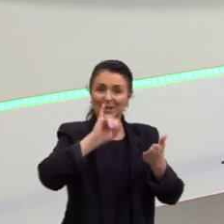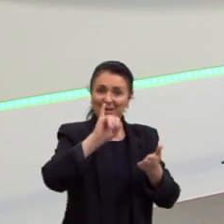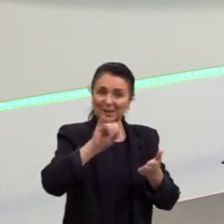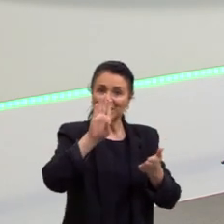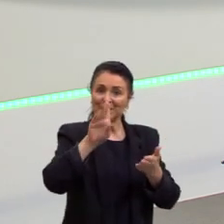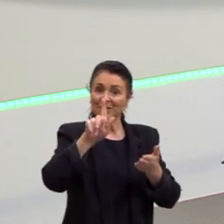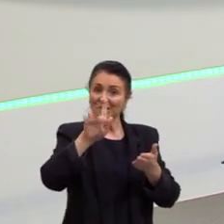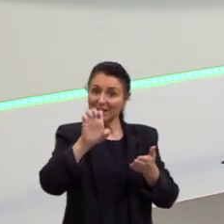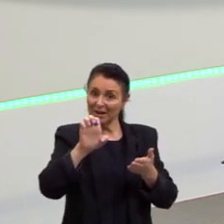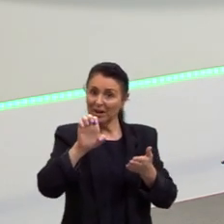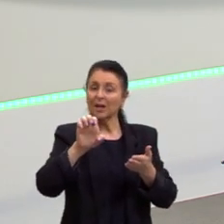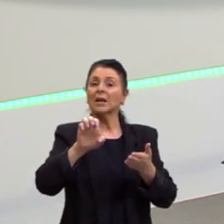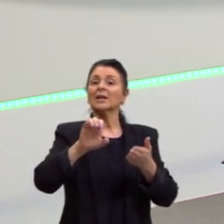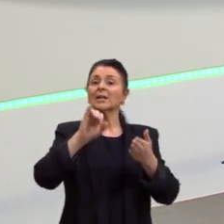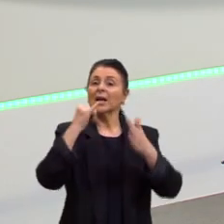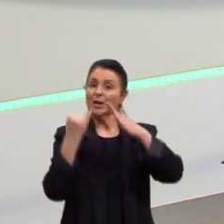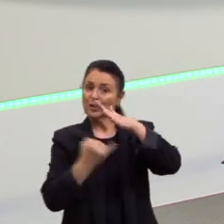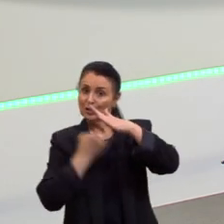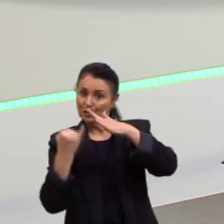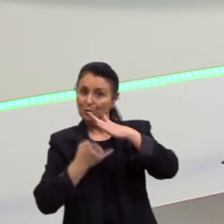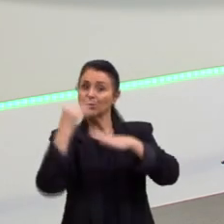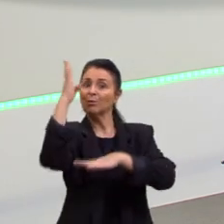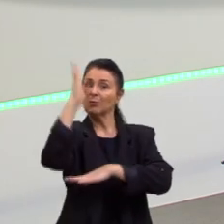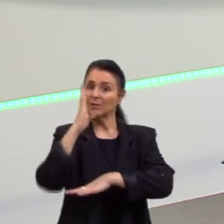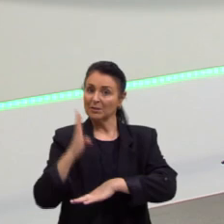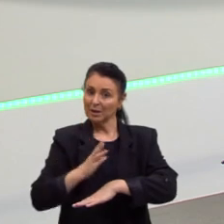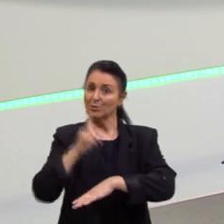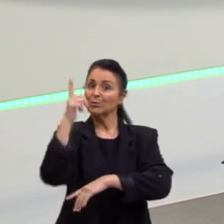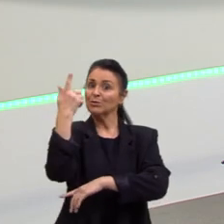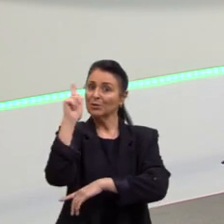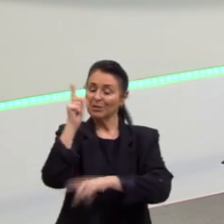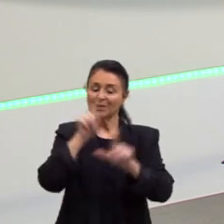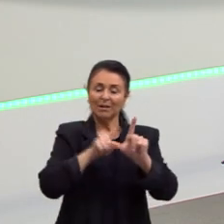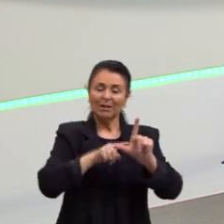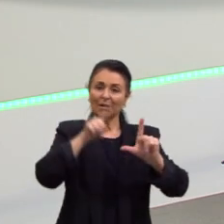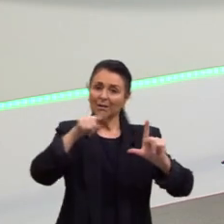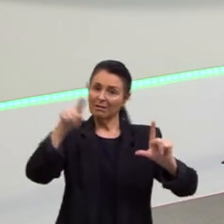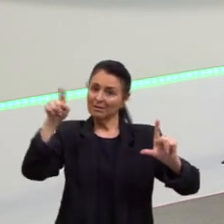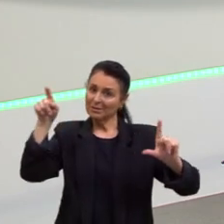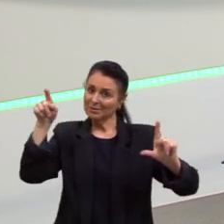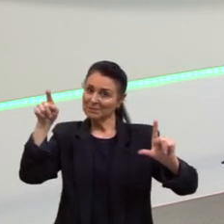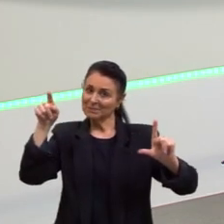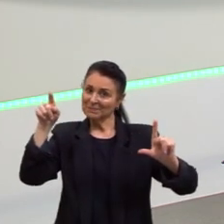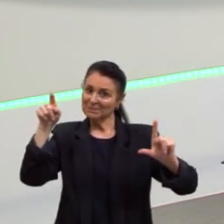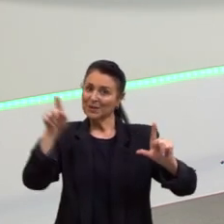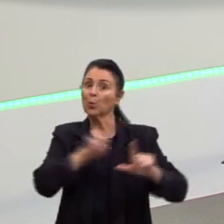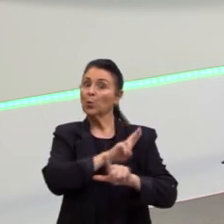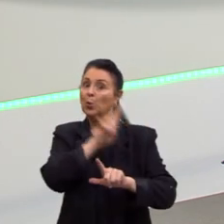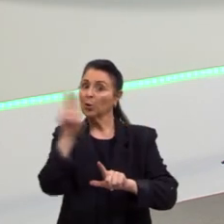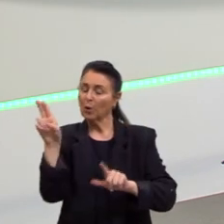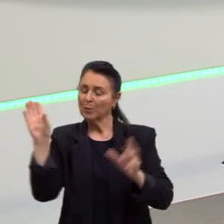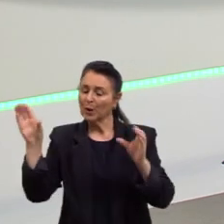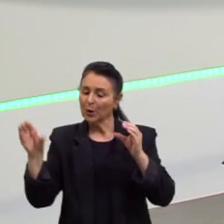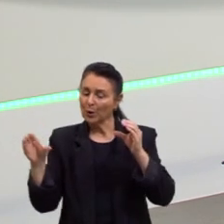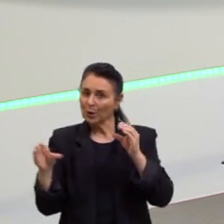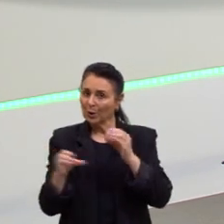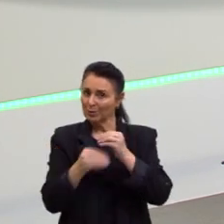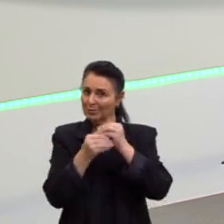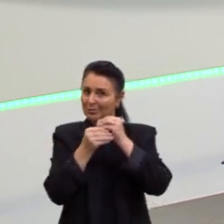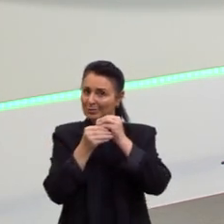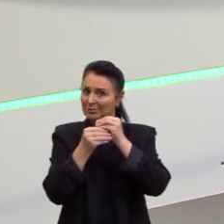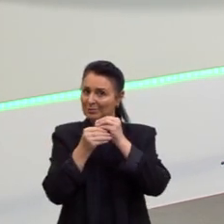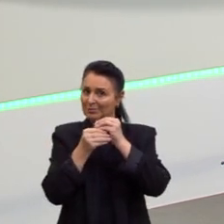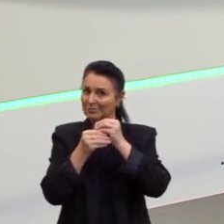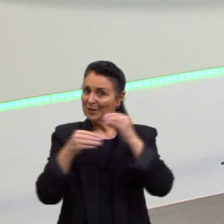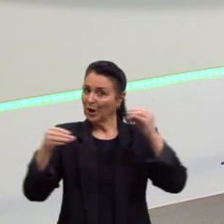atenção a isso quando você estiver construindo o seu texto dissertativo argumentativo, colocou a sigla, coloca o nome todo, você não pode colocar